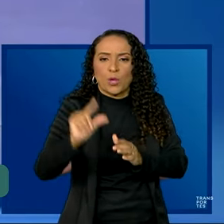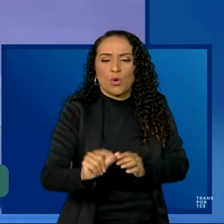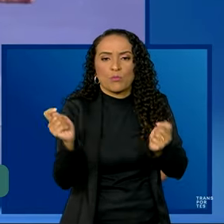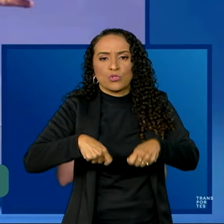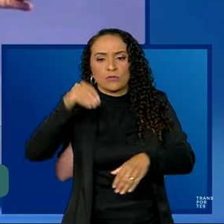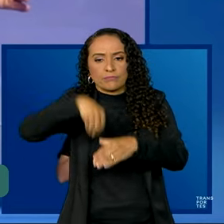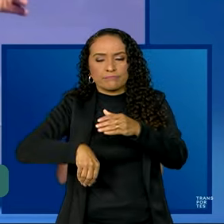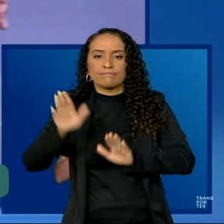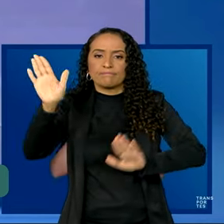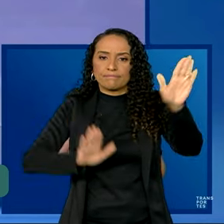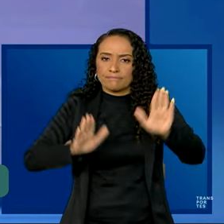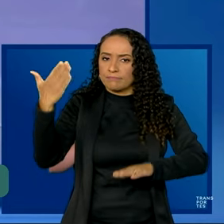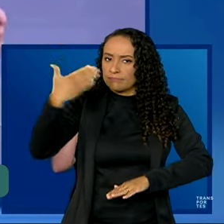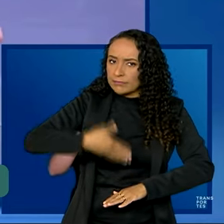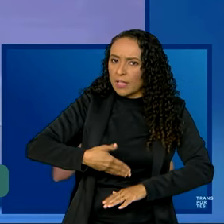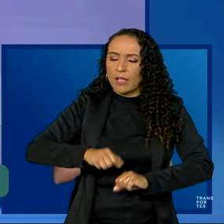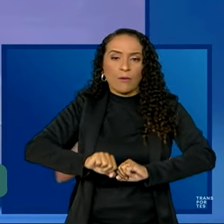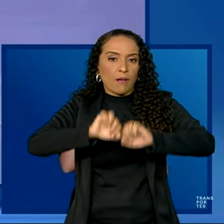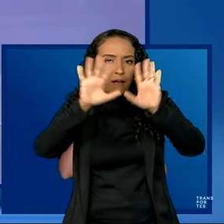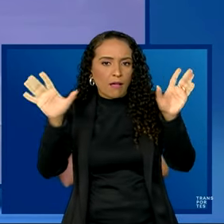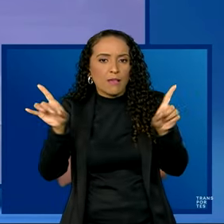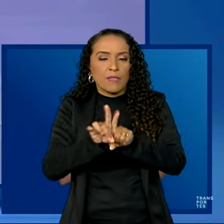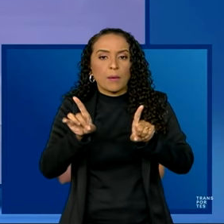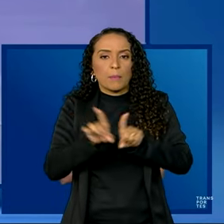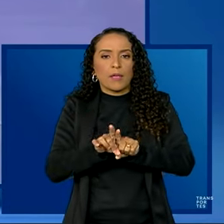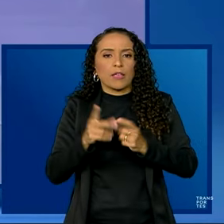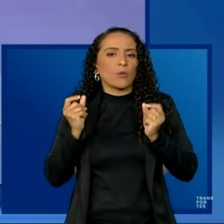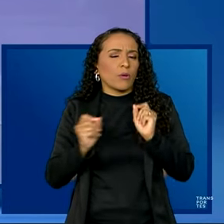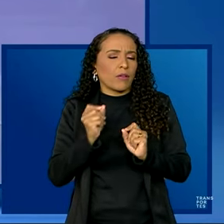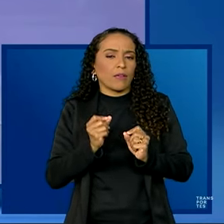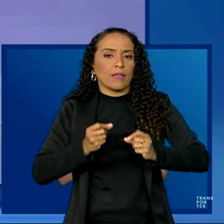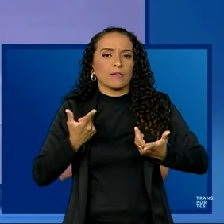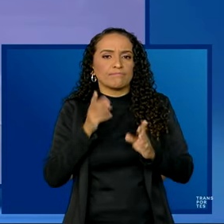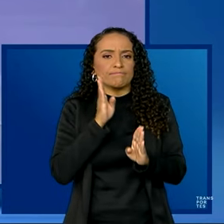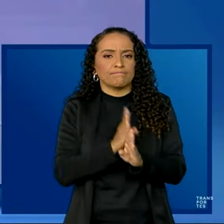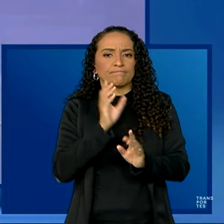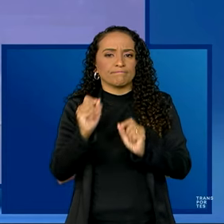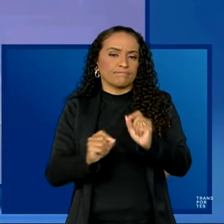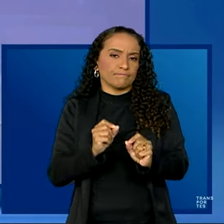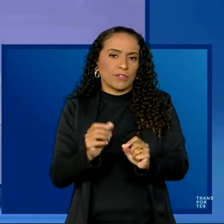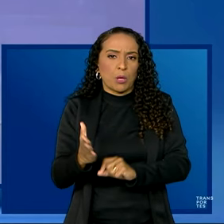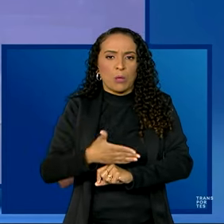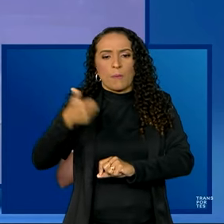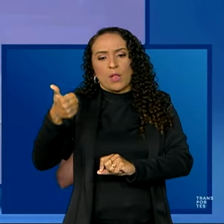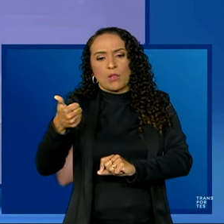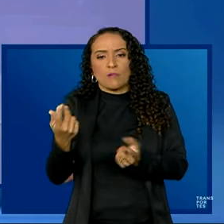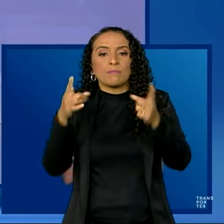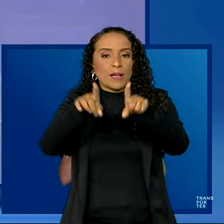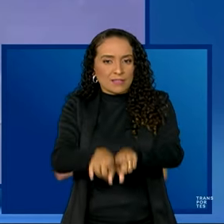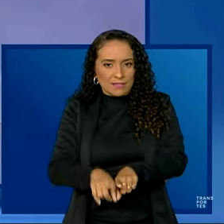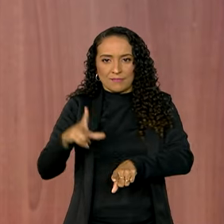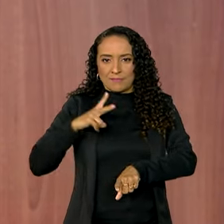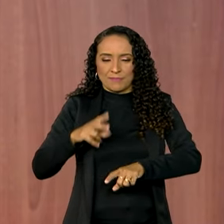dentro de um leilão sério, um leilão transparente e um leilão que busca encontrar os melhores parceiros